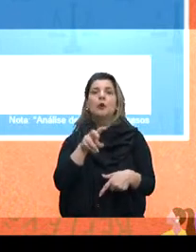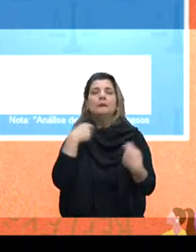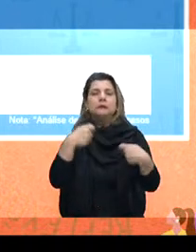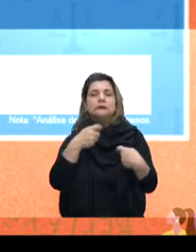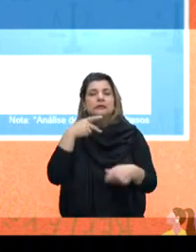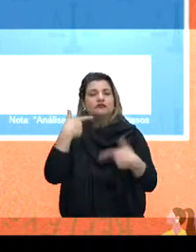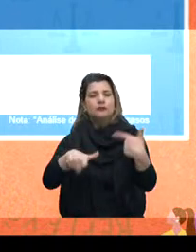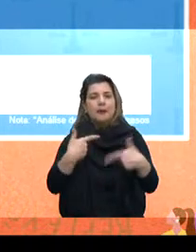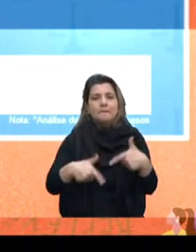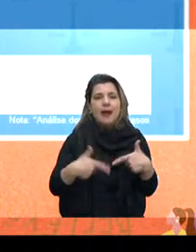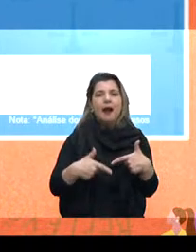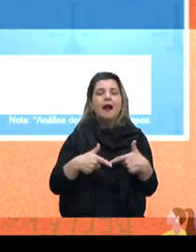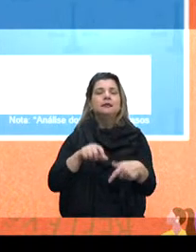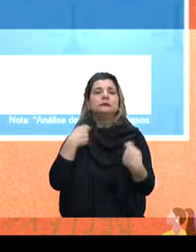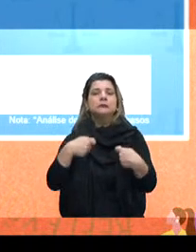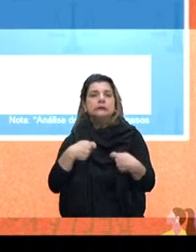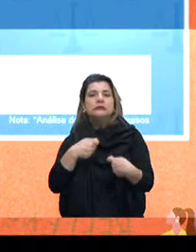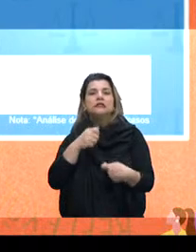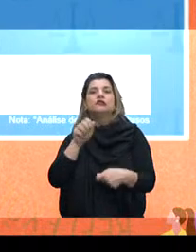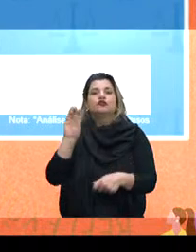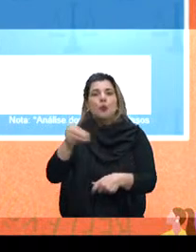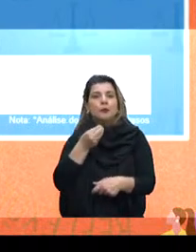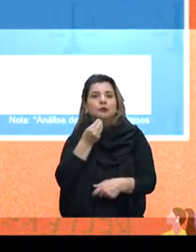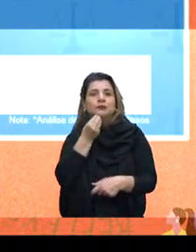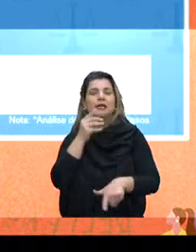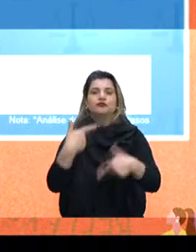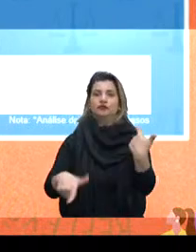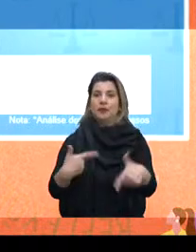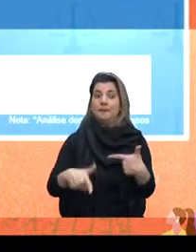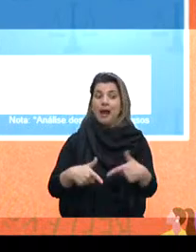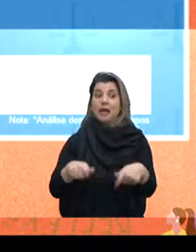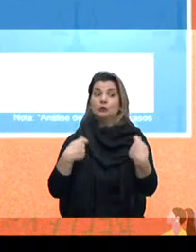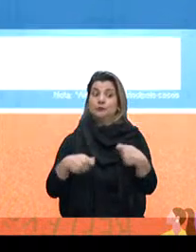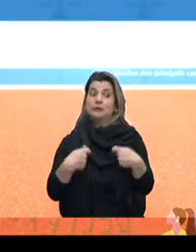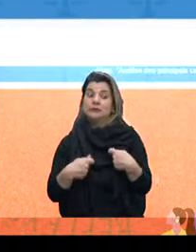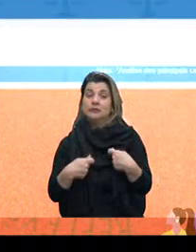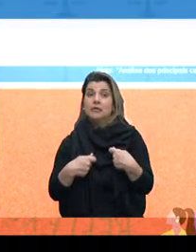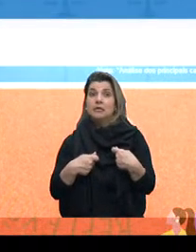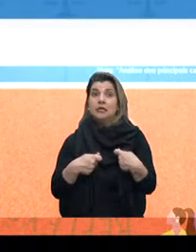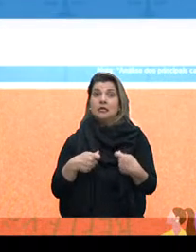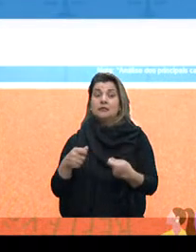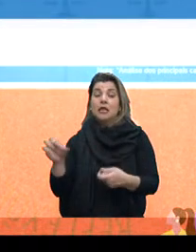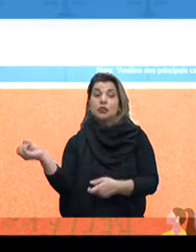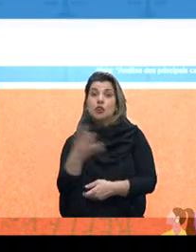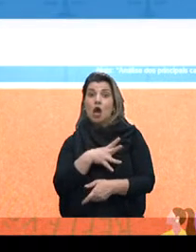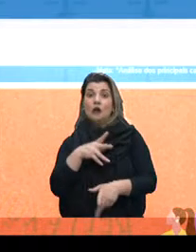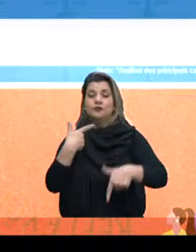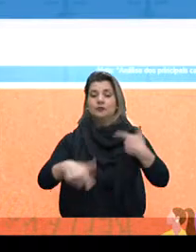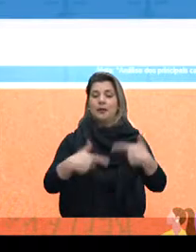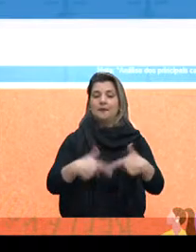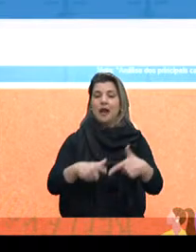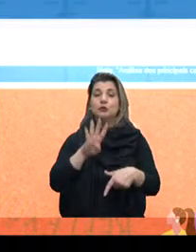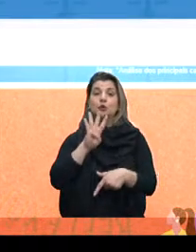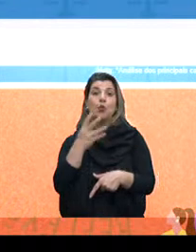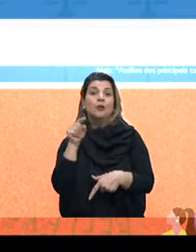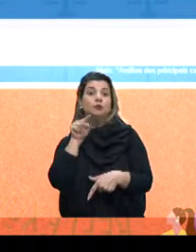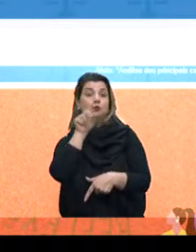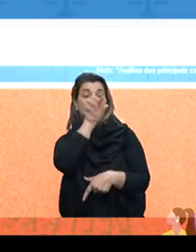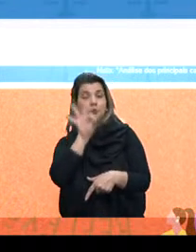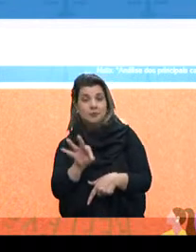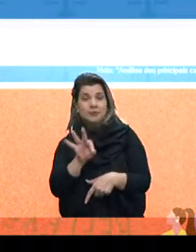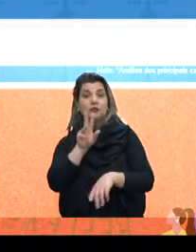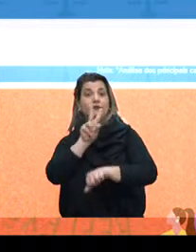preciso de frente de trabalho, eu preciso de oportunidade de trabalho, precisa que sejam atraídos novos empregos, enfim. 4%,